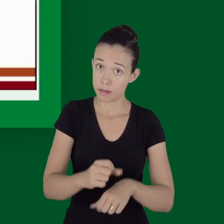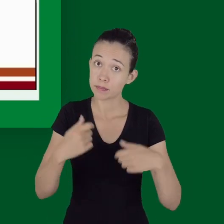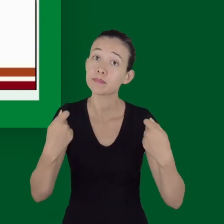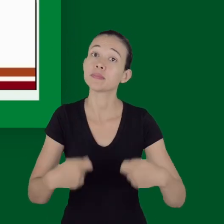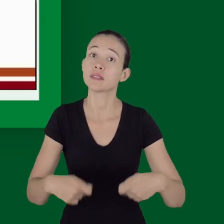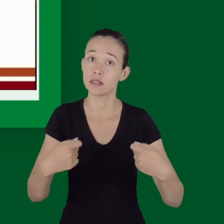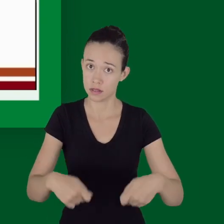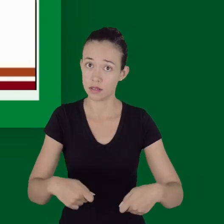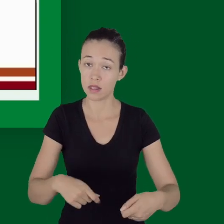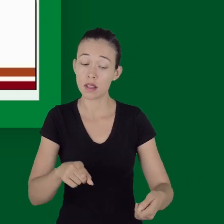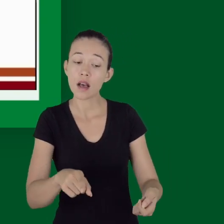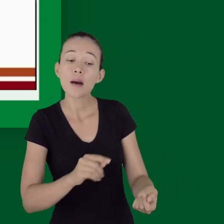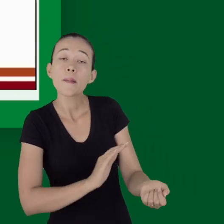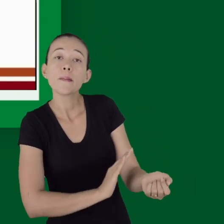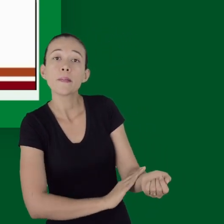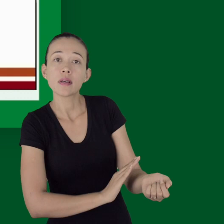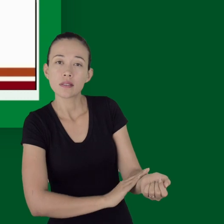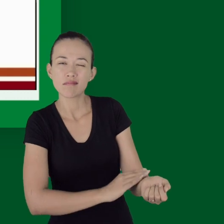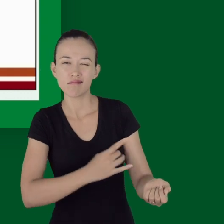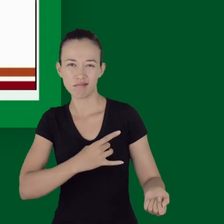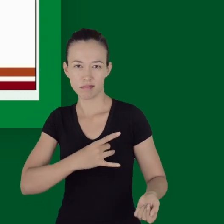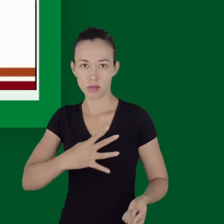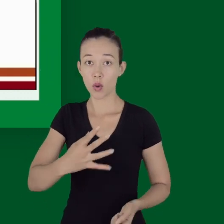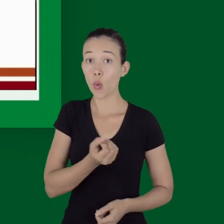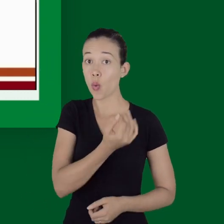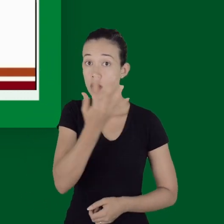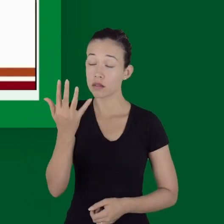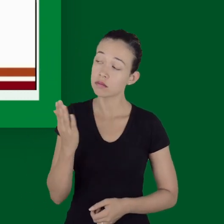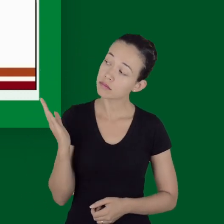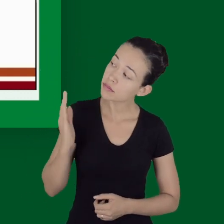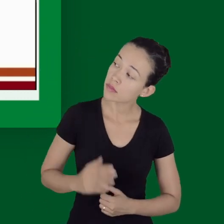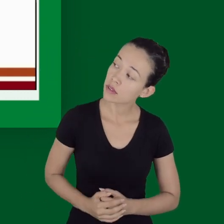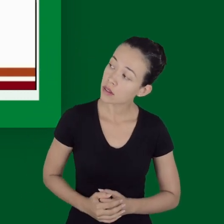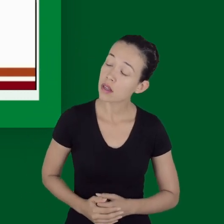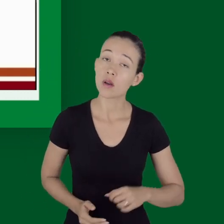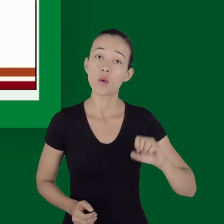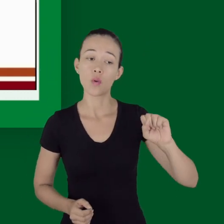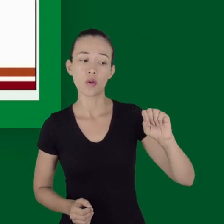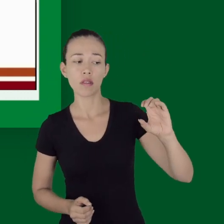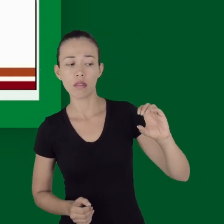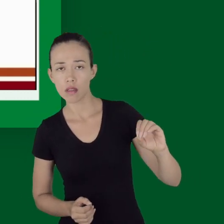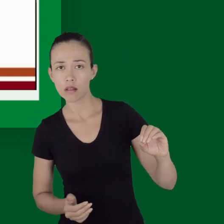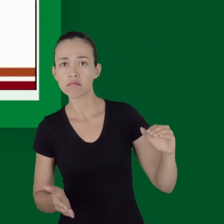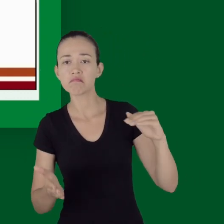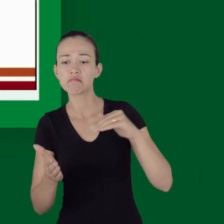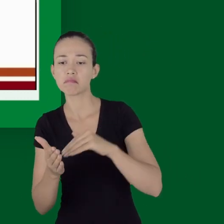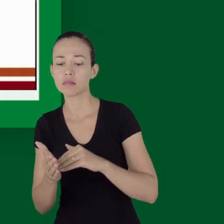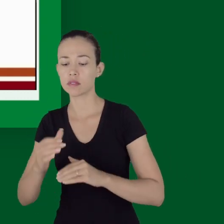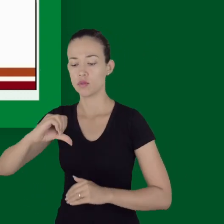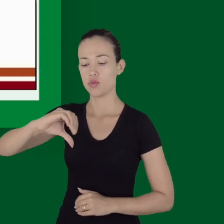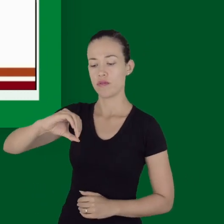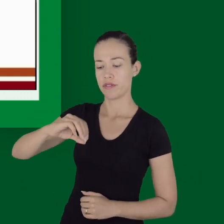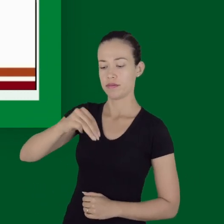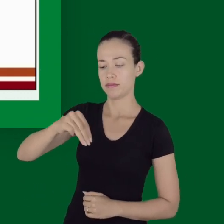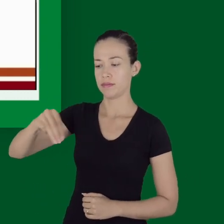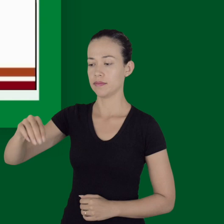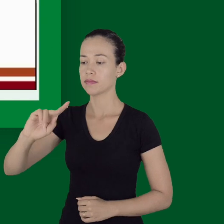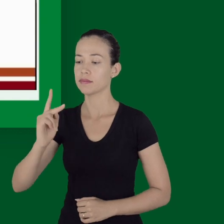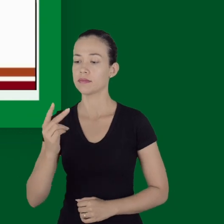mantida em níveis suficientes para perfusão de órgãos pitais. Ali, com a pressão arterial sistólica entre 80 e 90 milímetros de mercúrio.